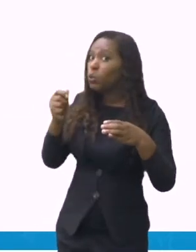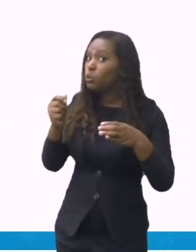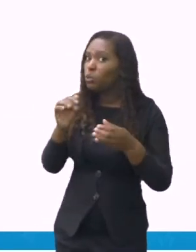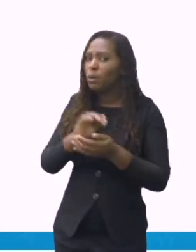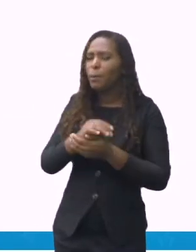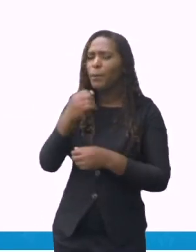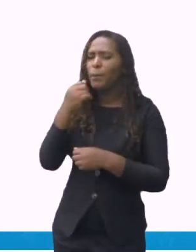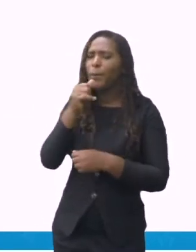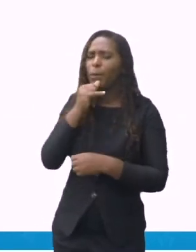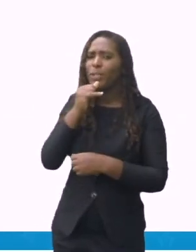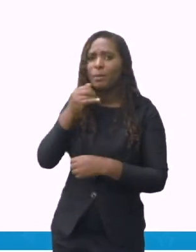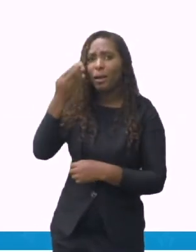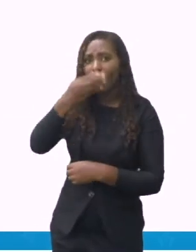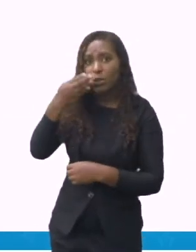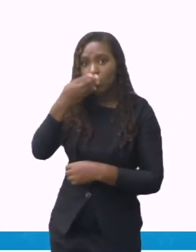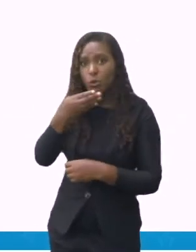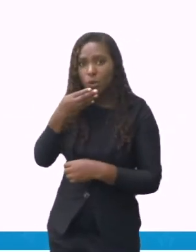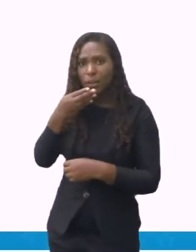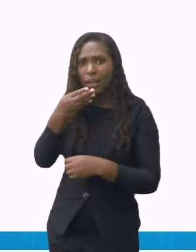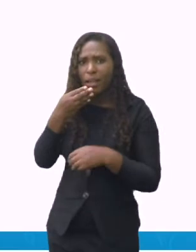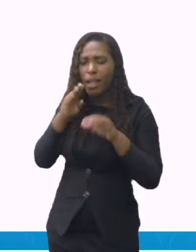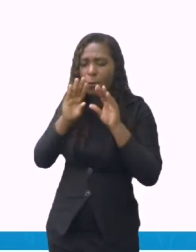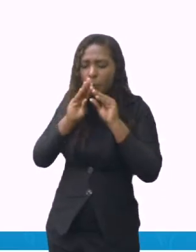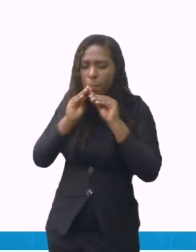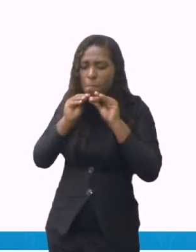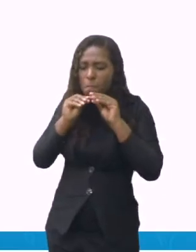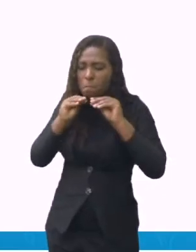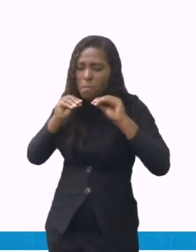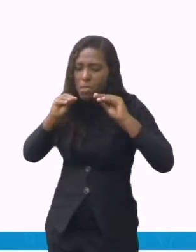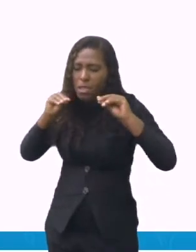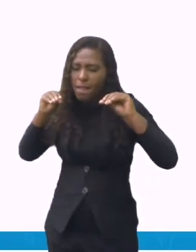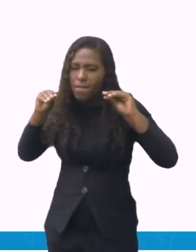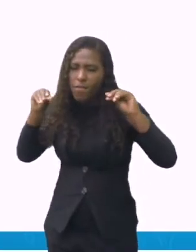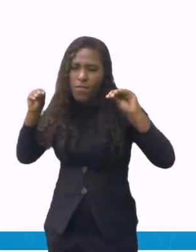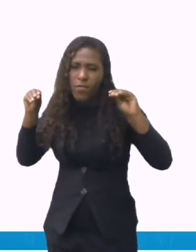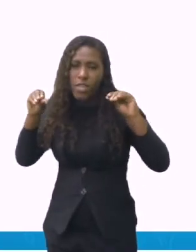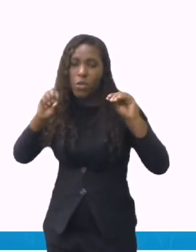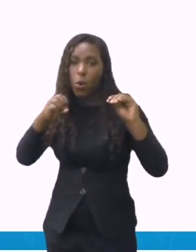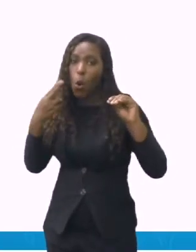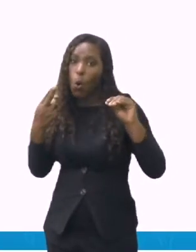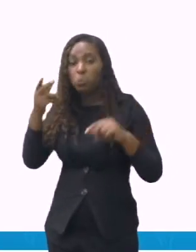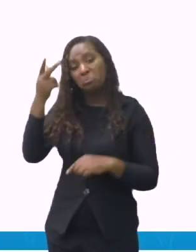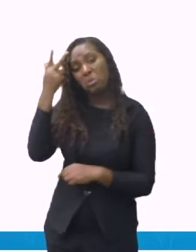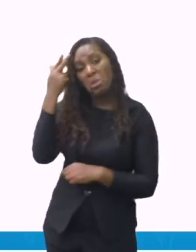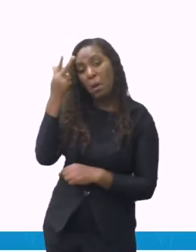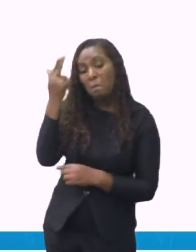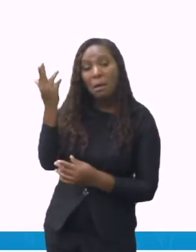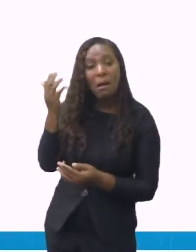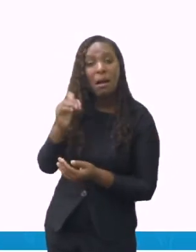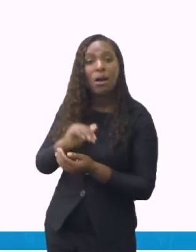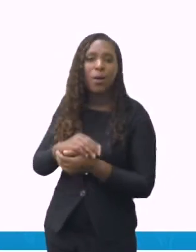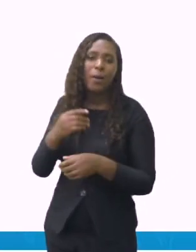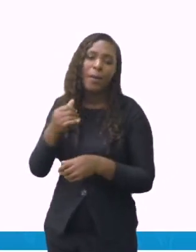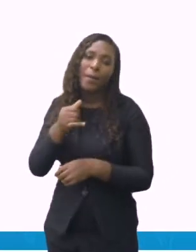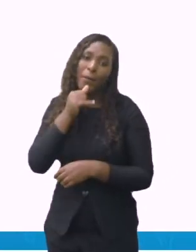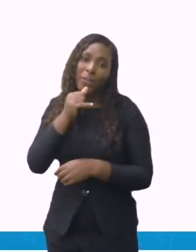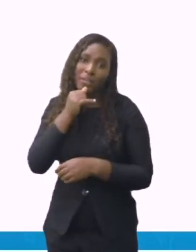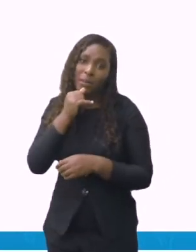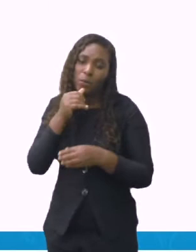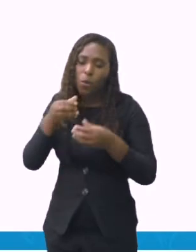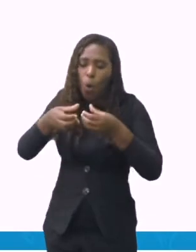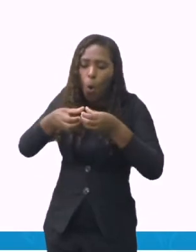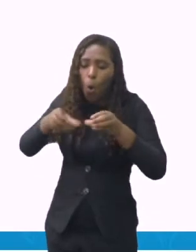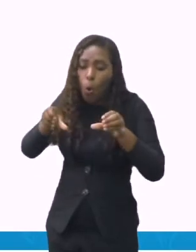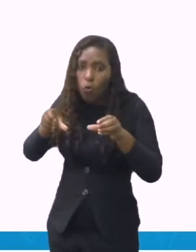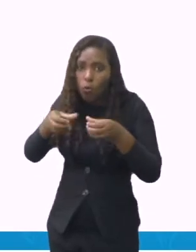Ele pode ser um açúcar cristal normal? O ovo? Preciso bater ele em gema ou eu não preciso? Então, aqui é